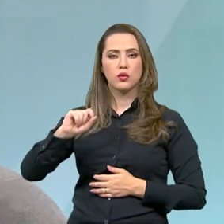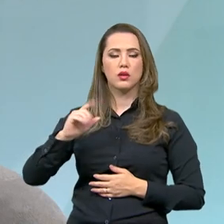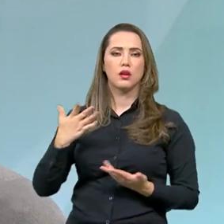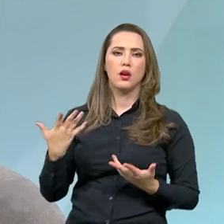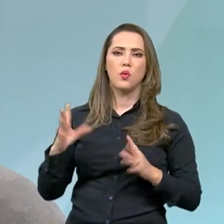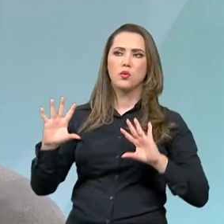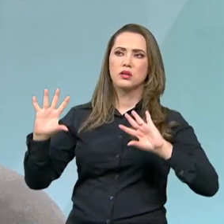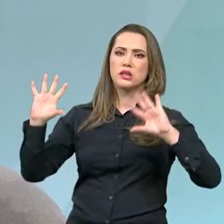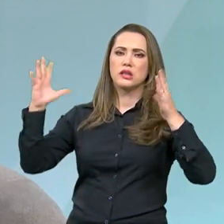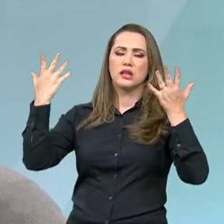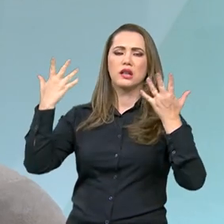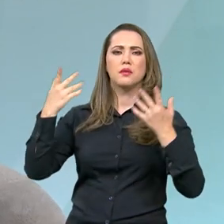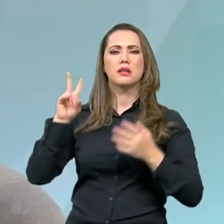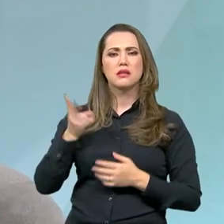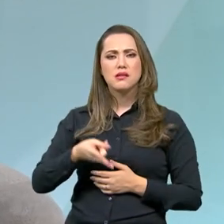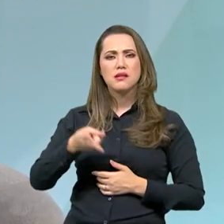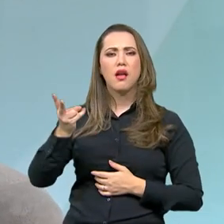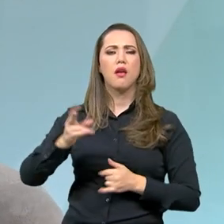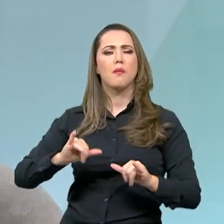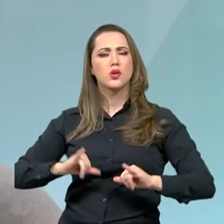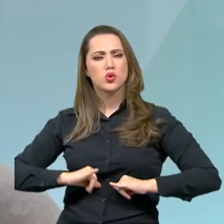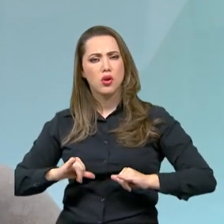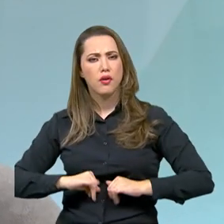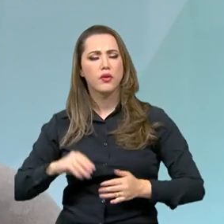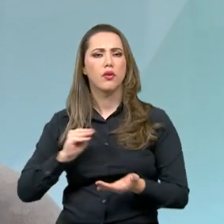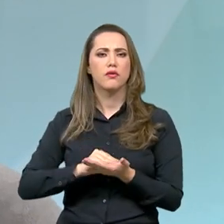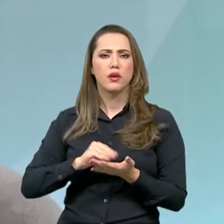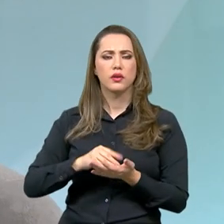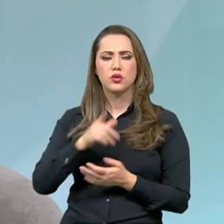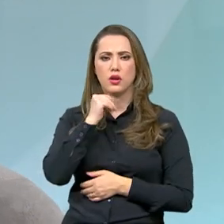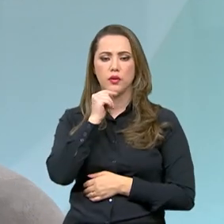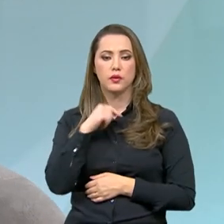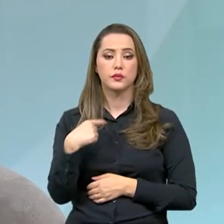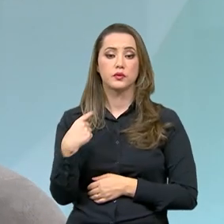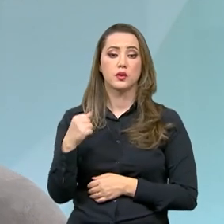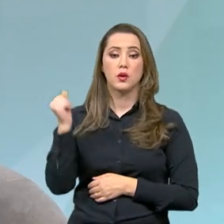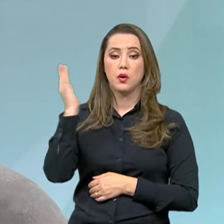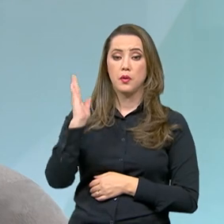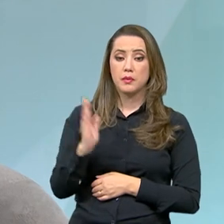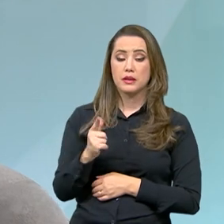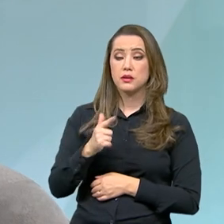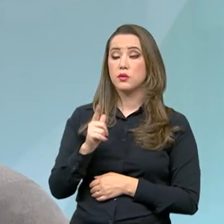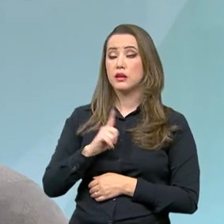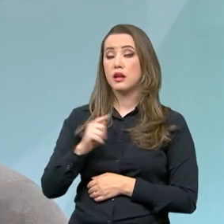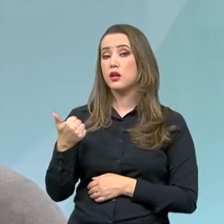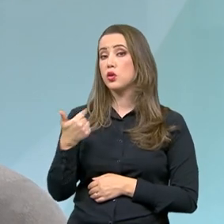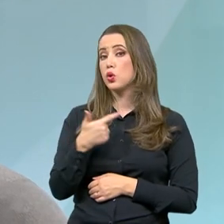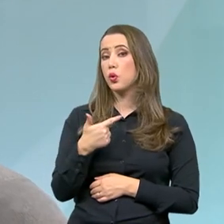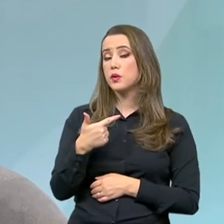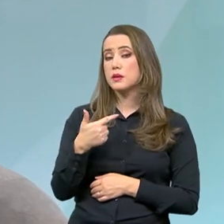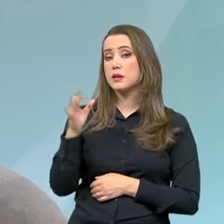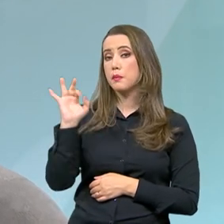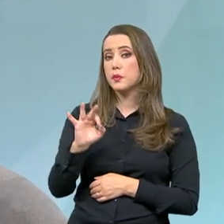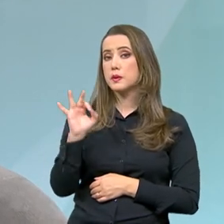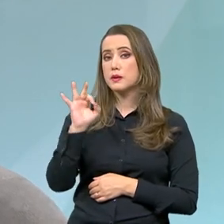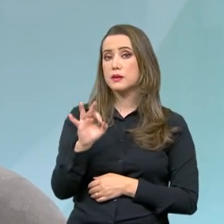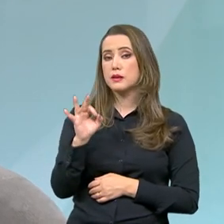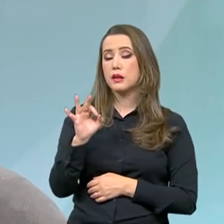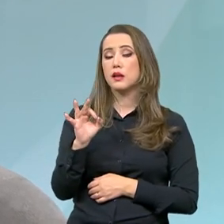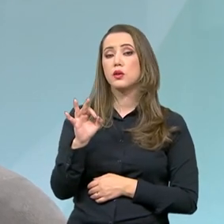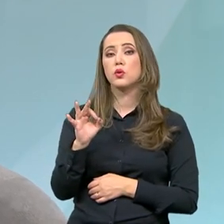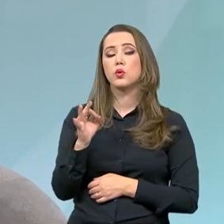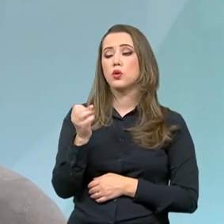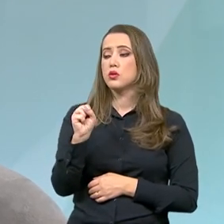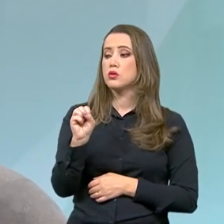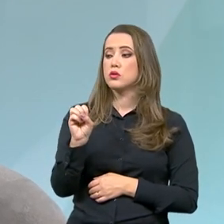condição climática histórica que castiga essas pessoas. O Brasil tem 12% do seu território no semiárido e 3% da disponibilidade